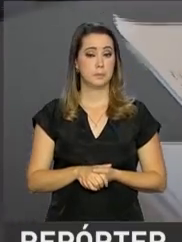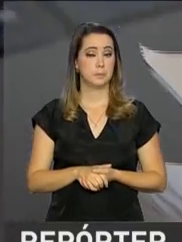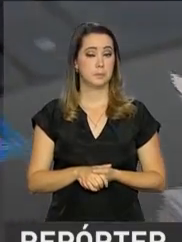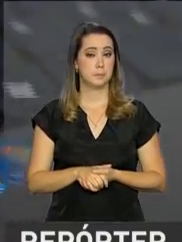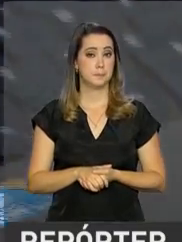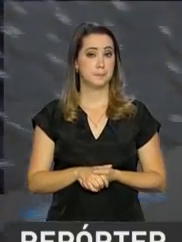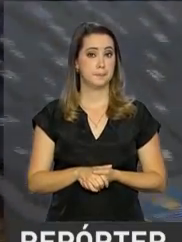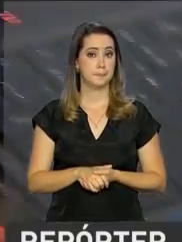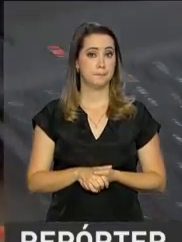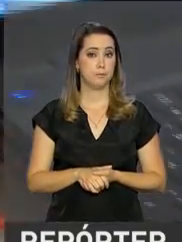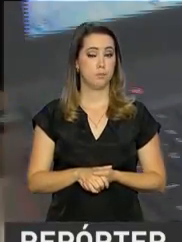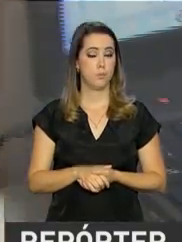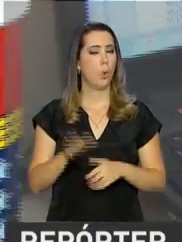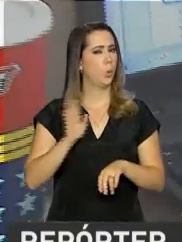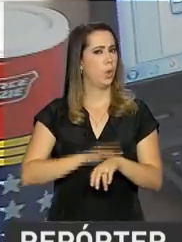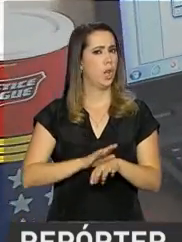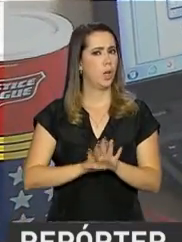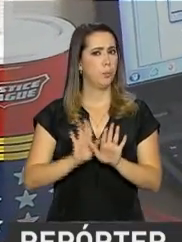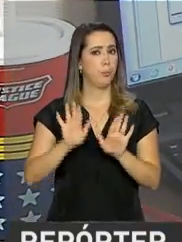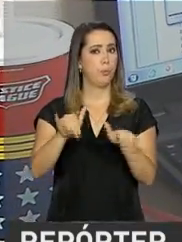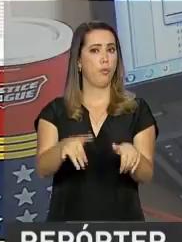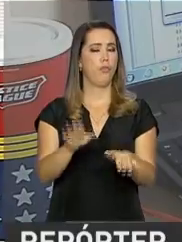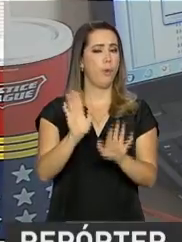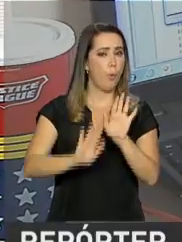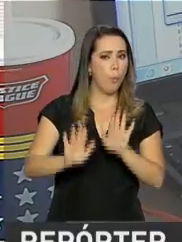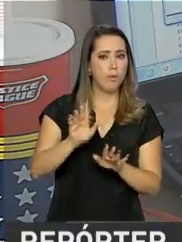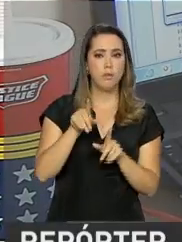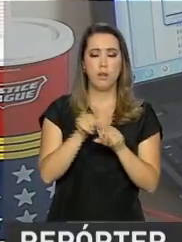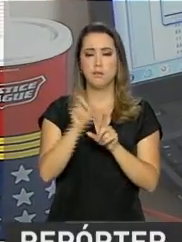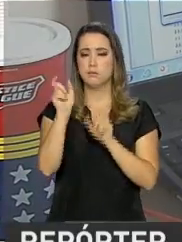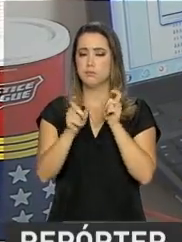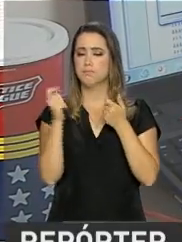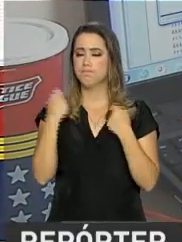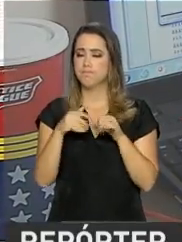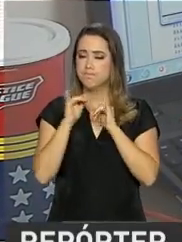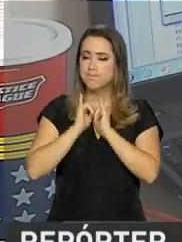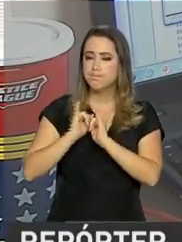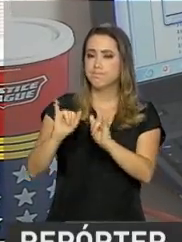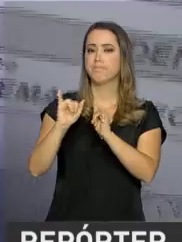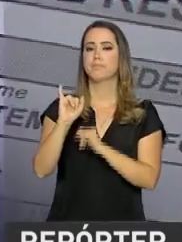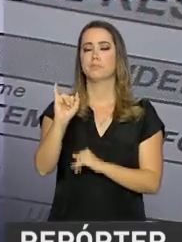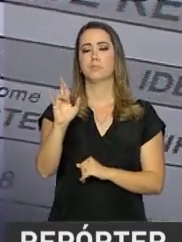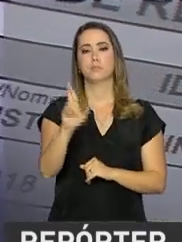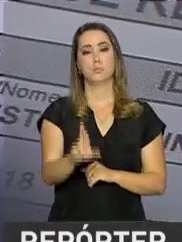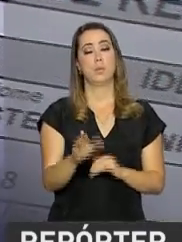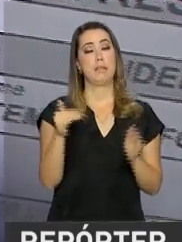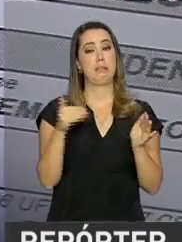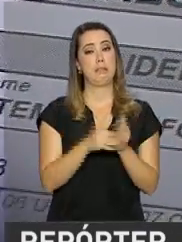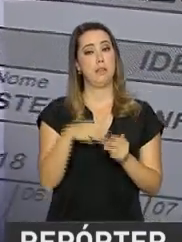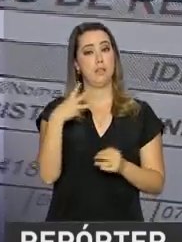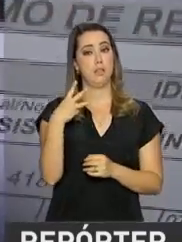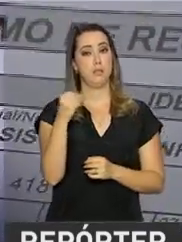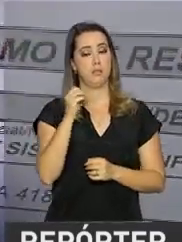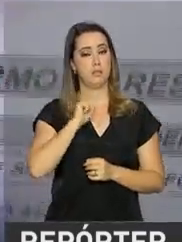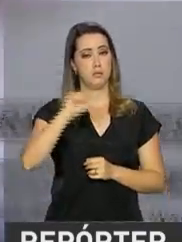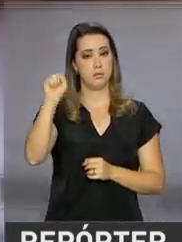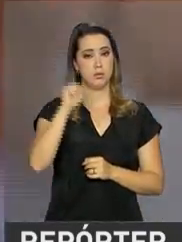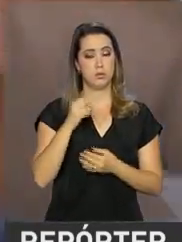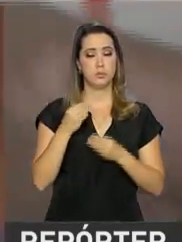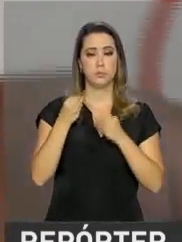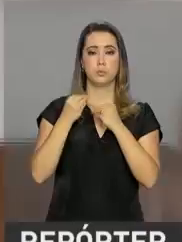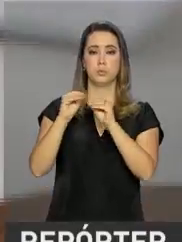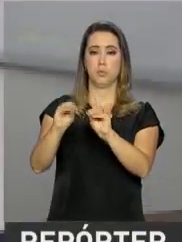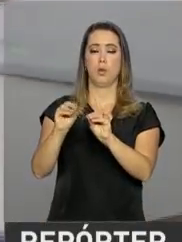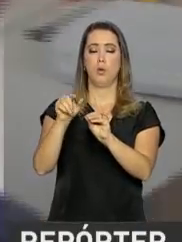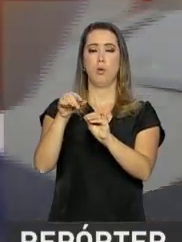O prazo está terminando. Os contribuintes obrigados a declarar o Imposto de Renda têm até o dia 30 de abril para enviar as